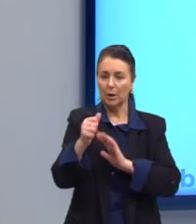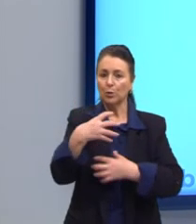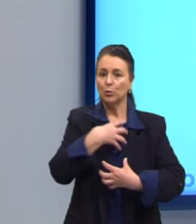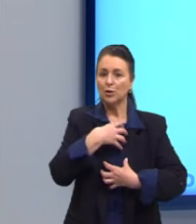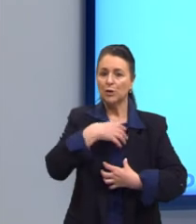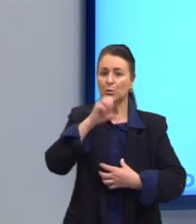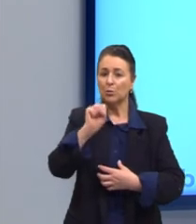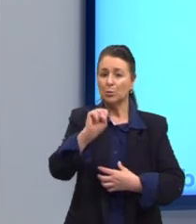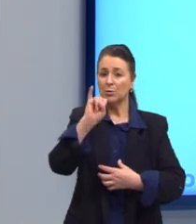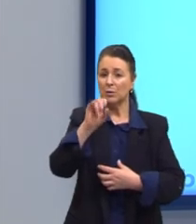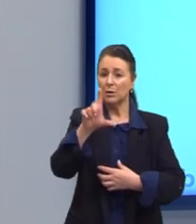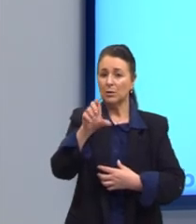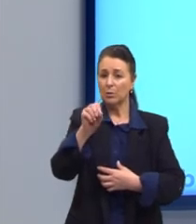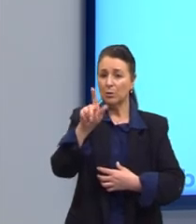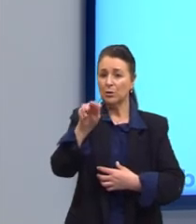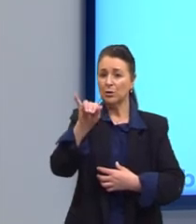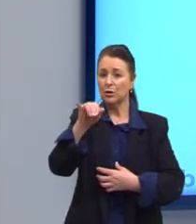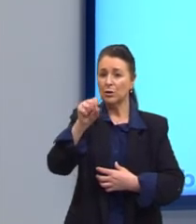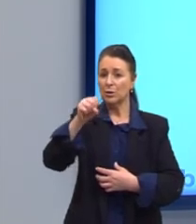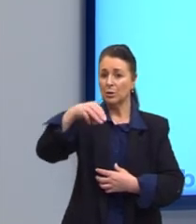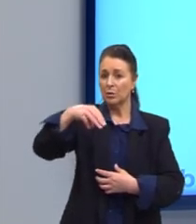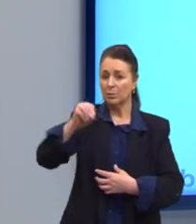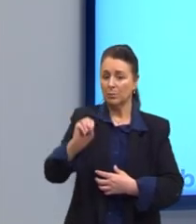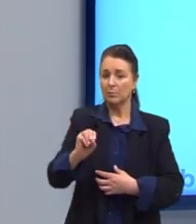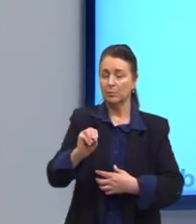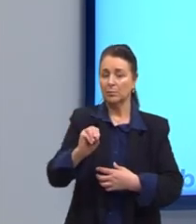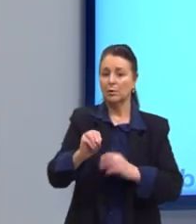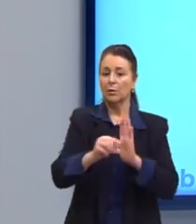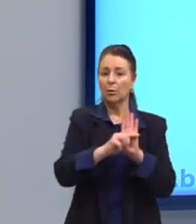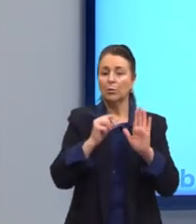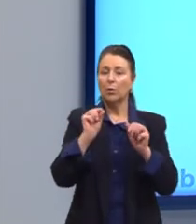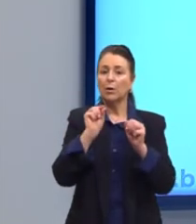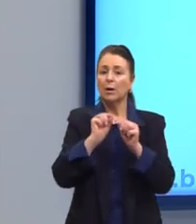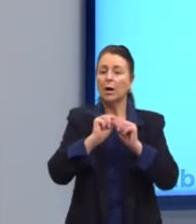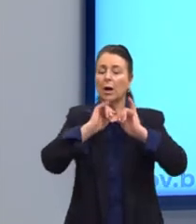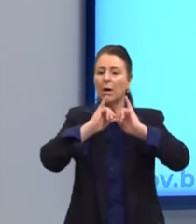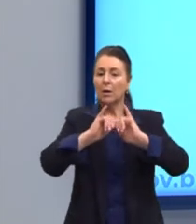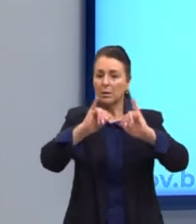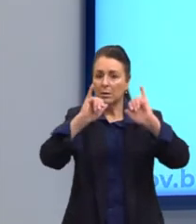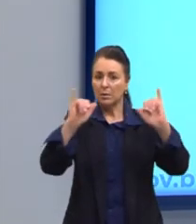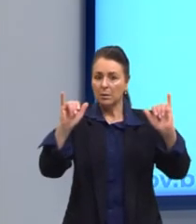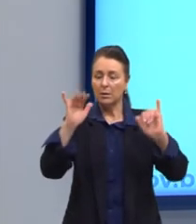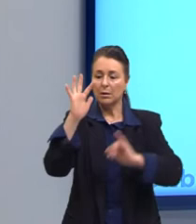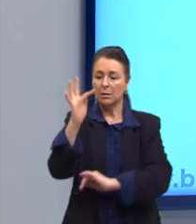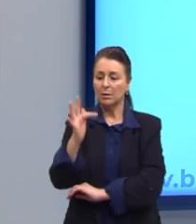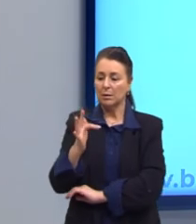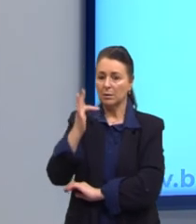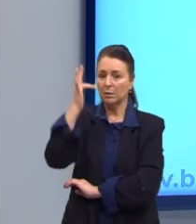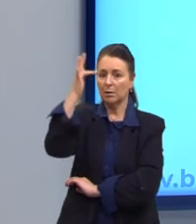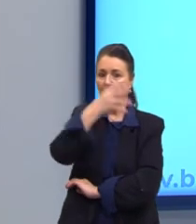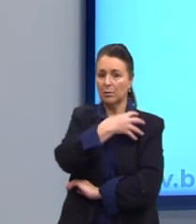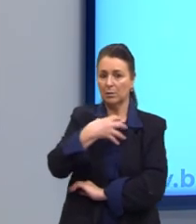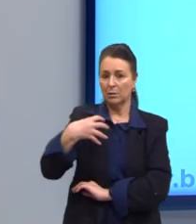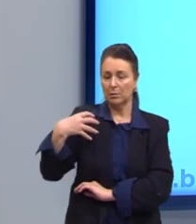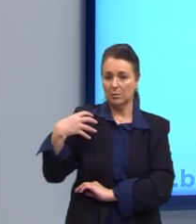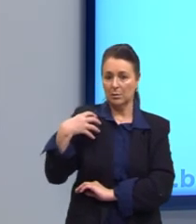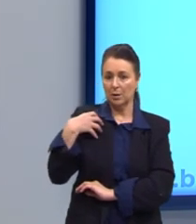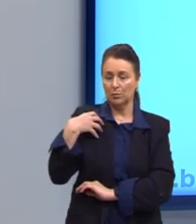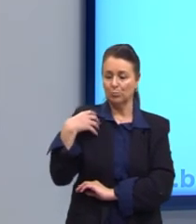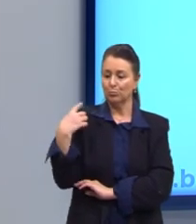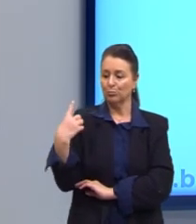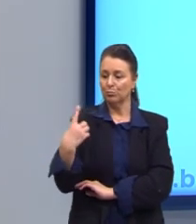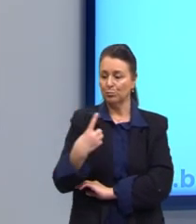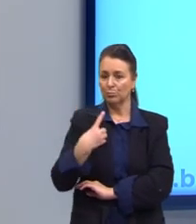esquema do silogismo. O autor faz algumas considerações acerca da filosofia de Aristóteles com singularidade